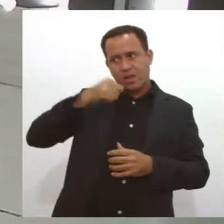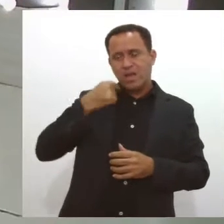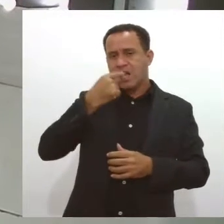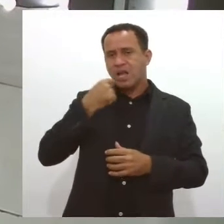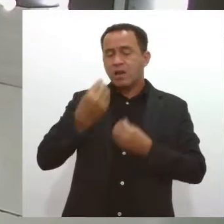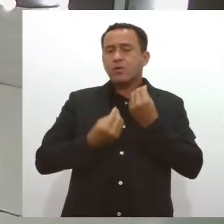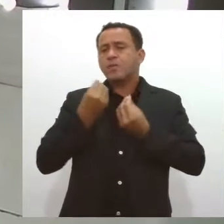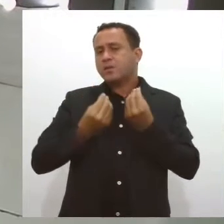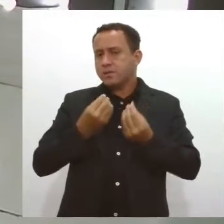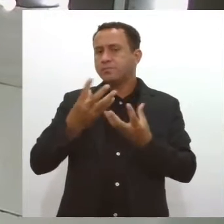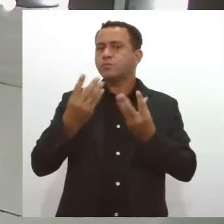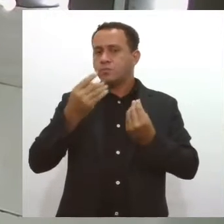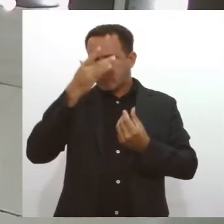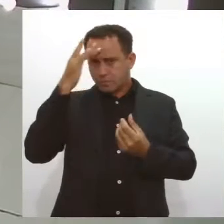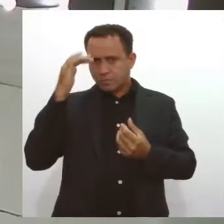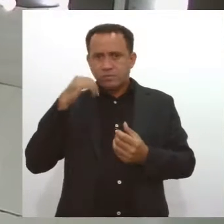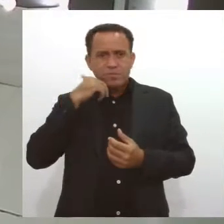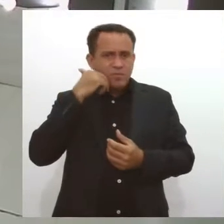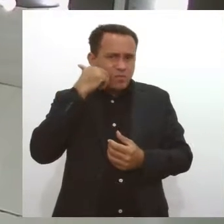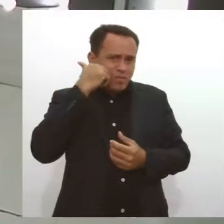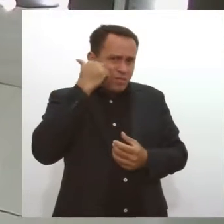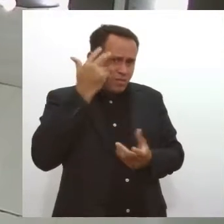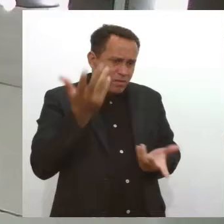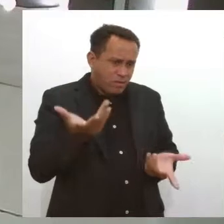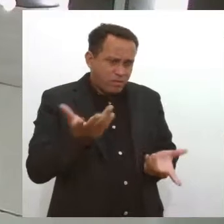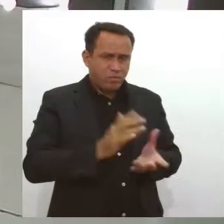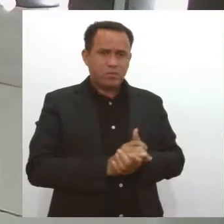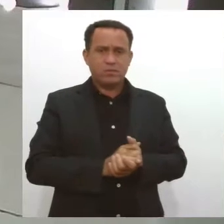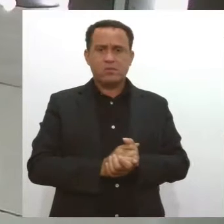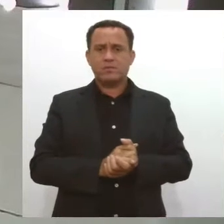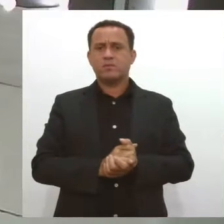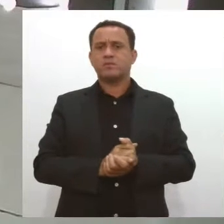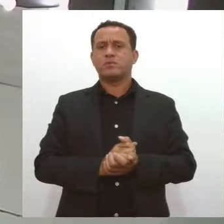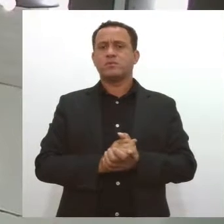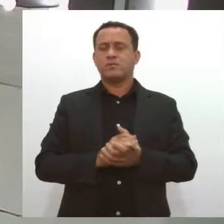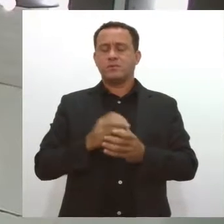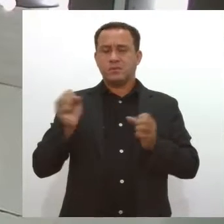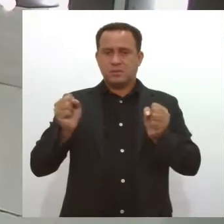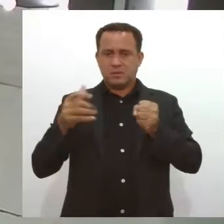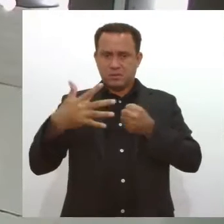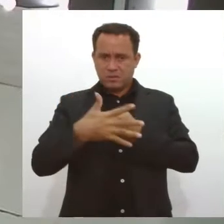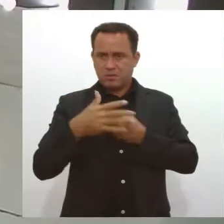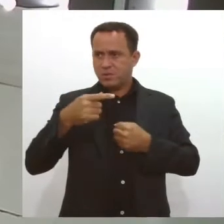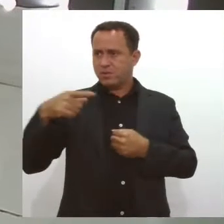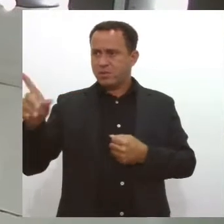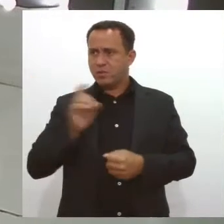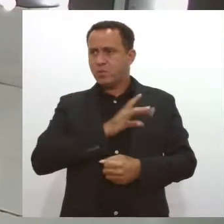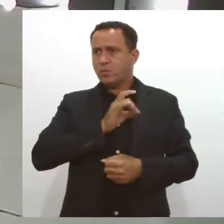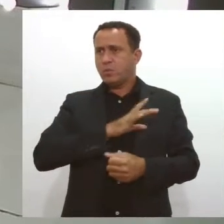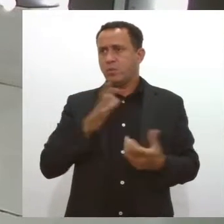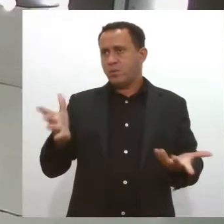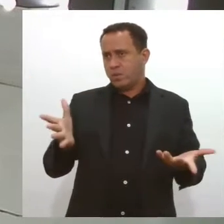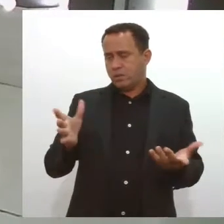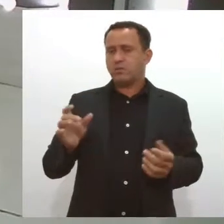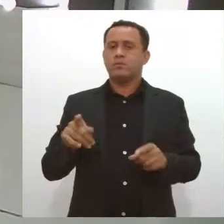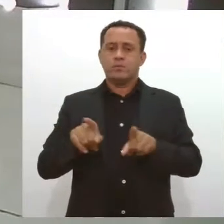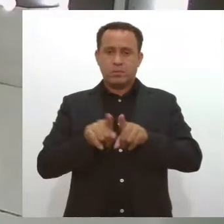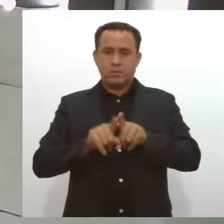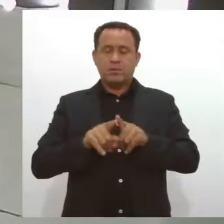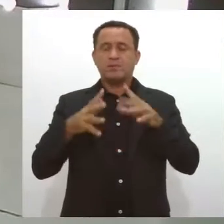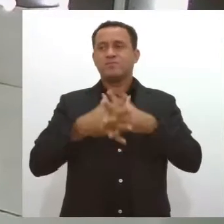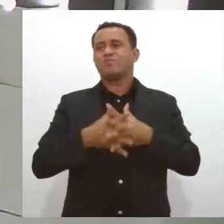dentição, mas muitas pessoas acabaram ficando um pouco com receio, né, durante a pandemia, de ir ao dentista. Isso acaba atrapalhando